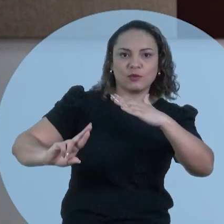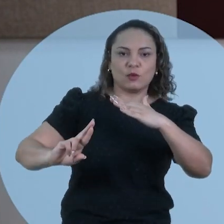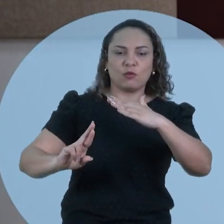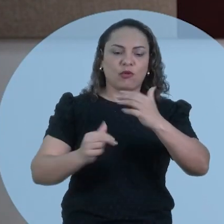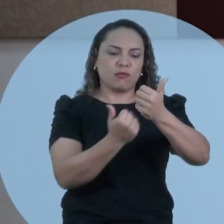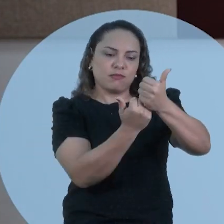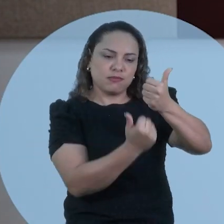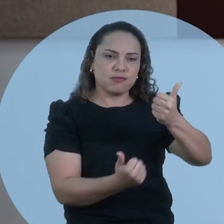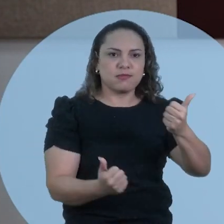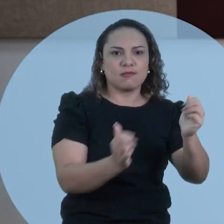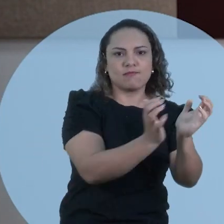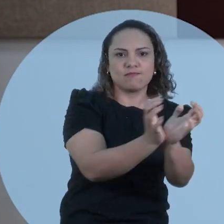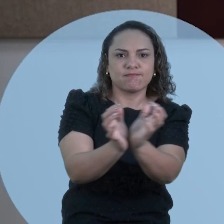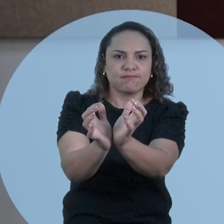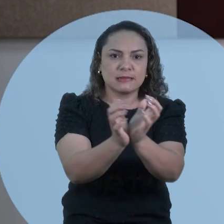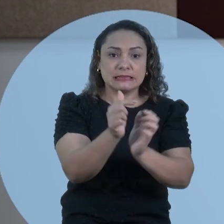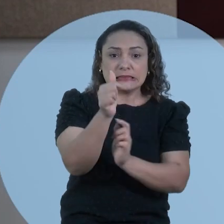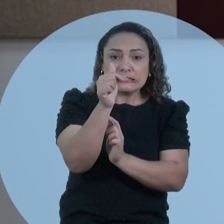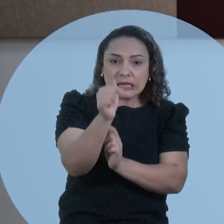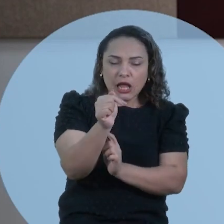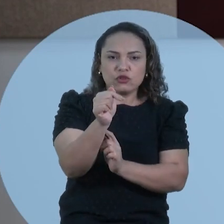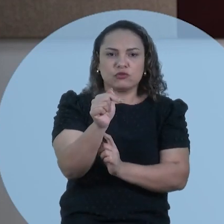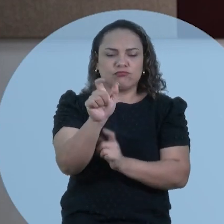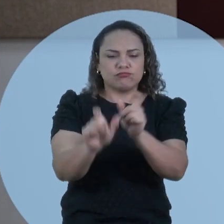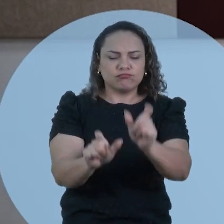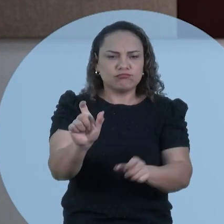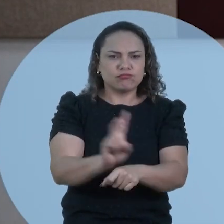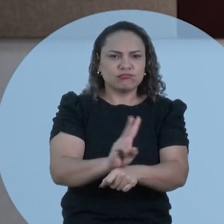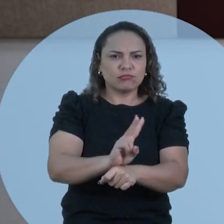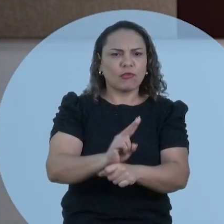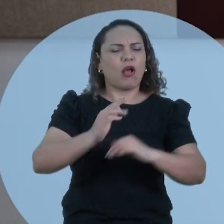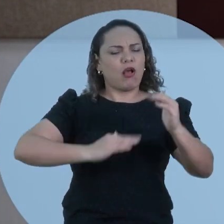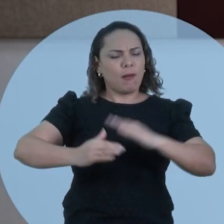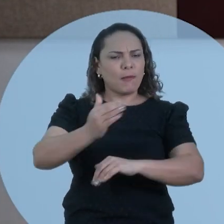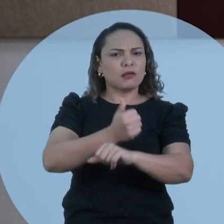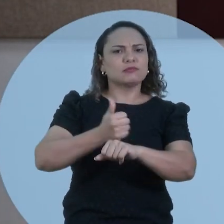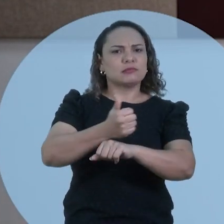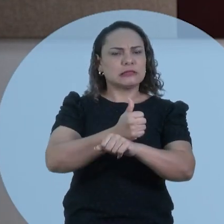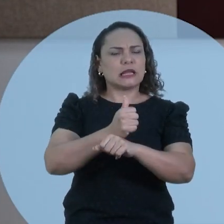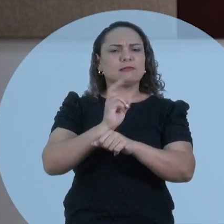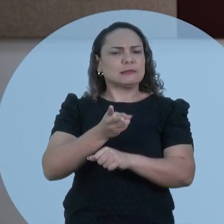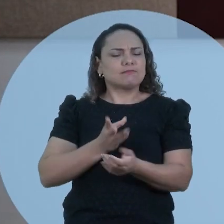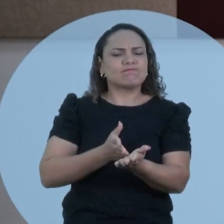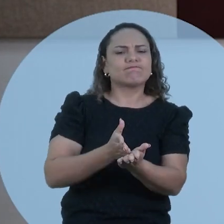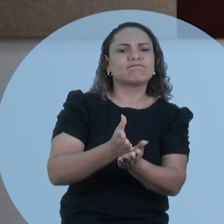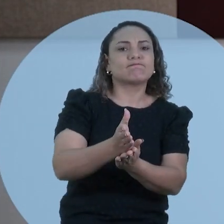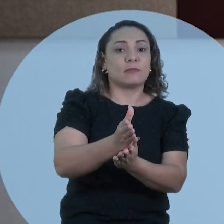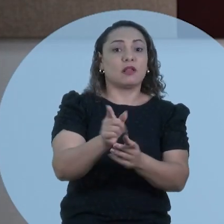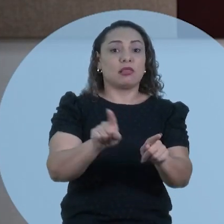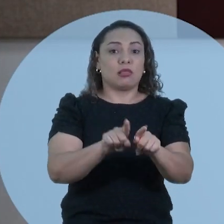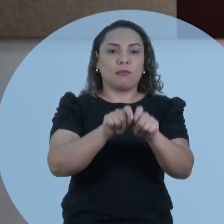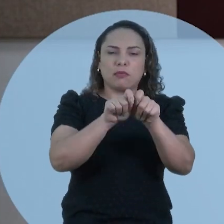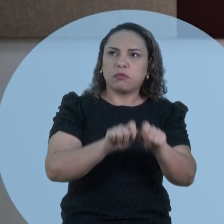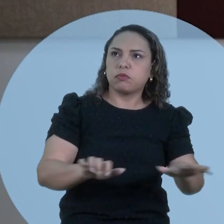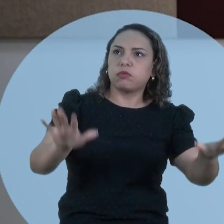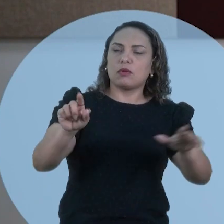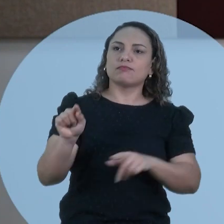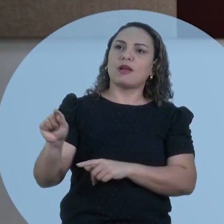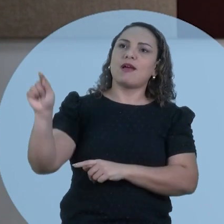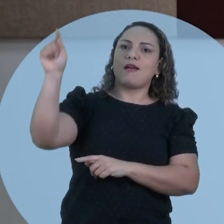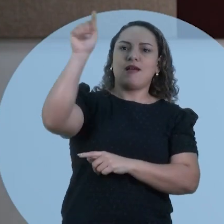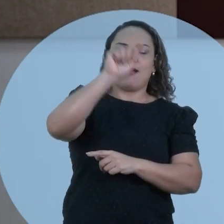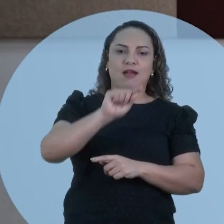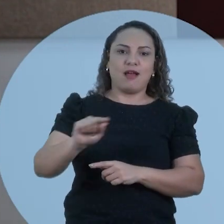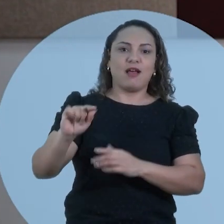da Reitoria por um corpo técnico de sete auditores capacitados continuamente e tem abrangência